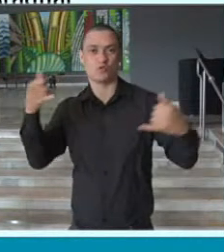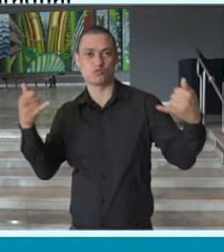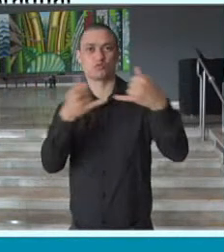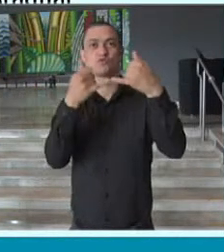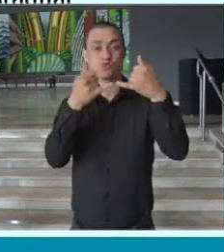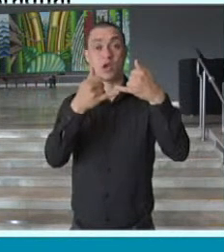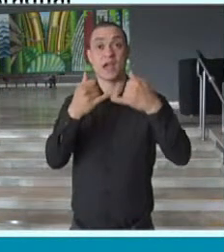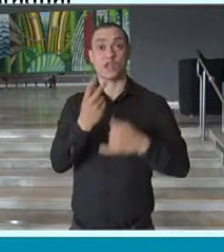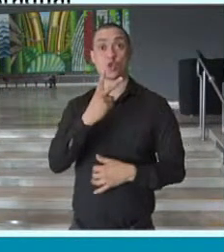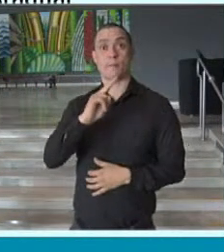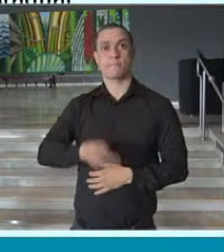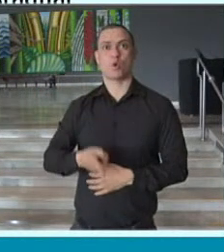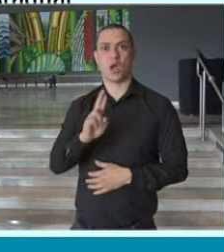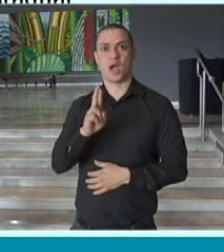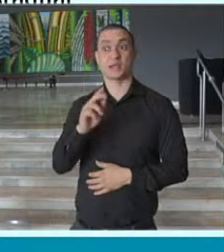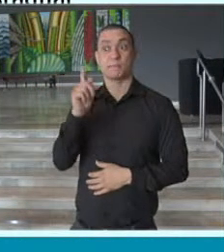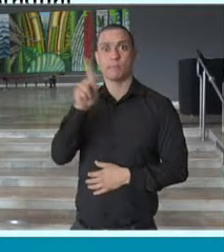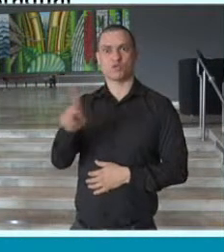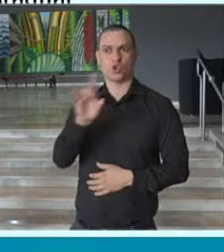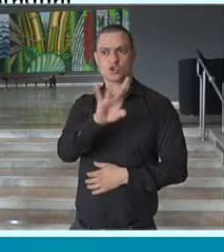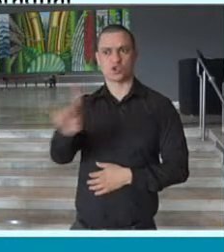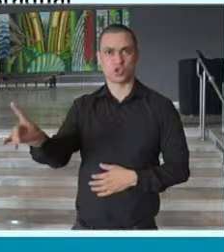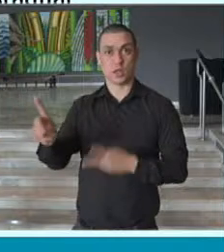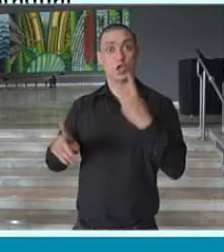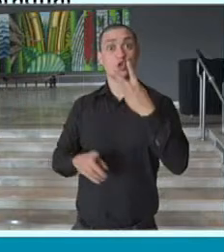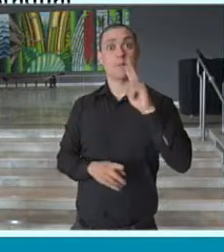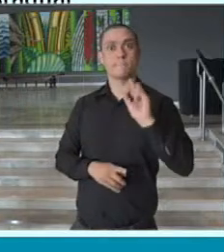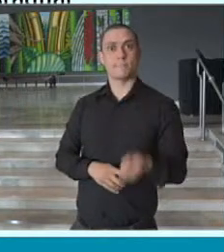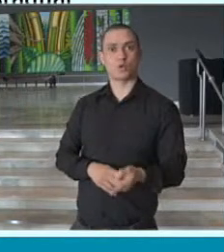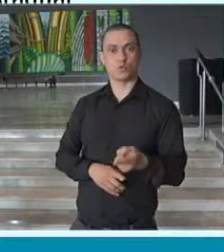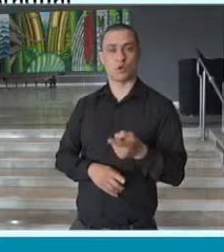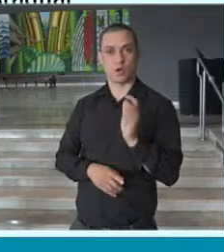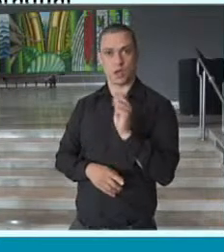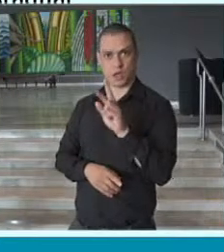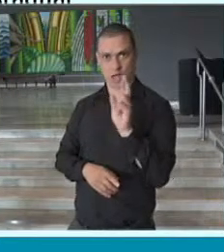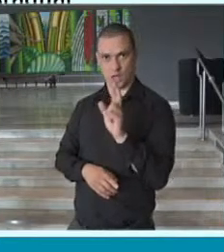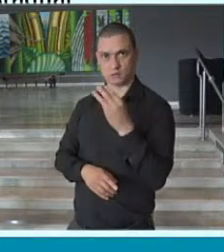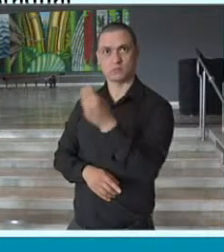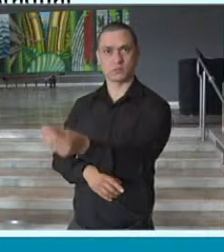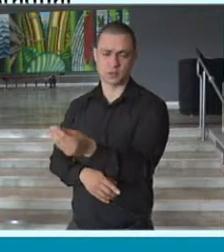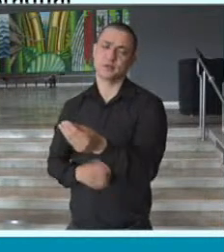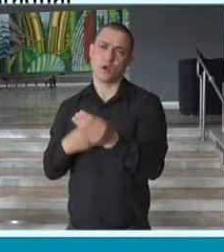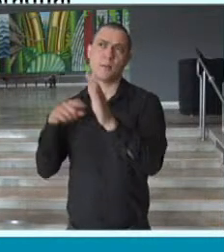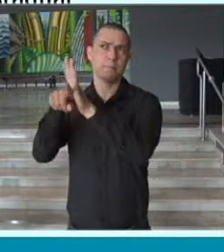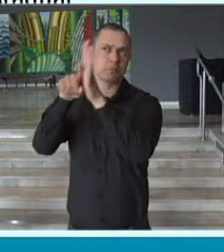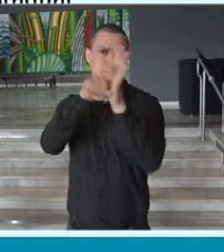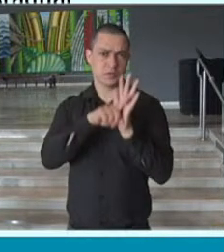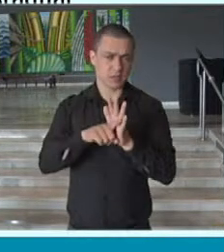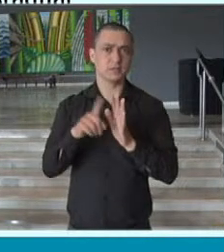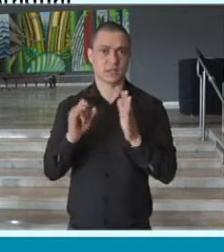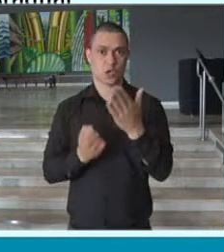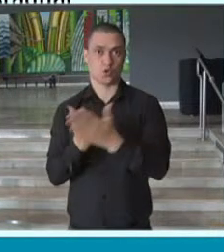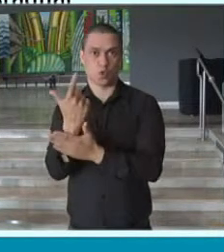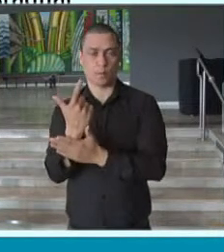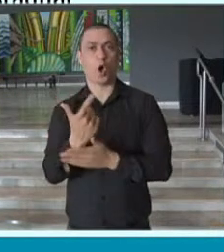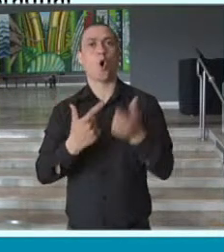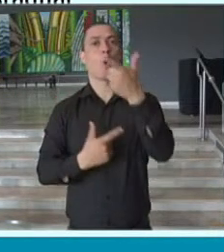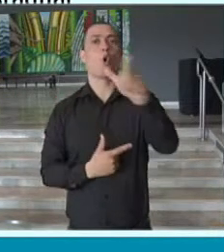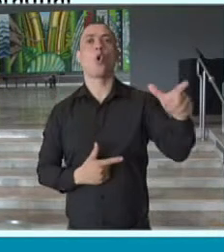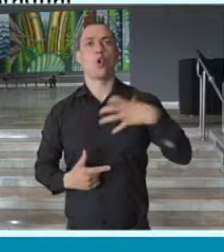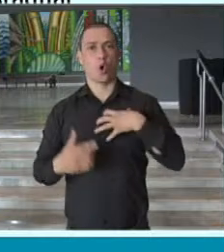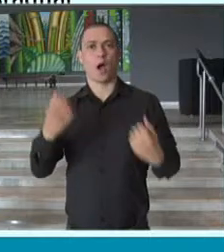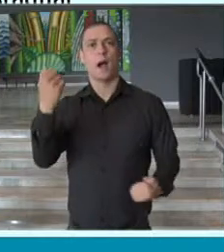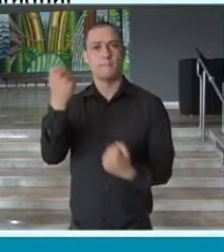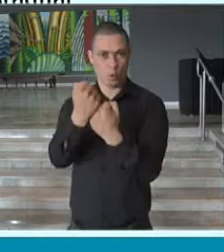nossos docentes na aquisição. Temos feito pesquisa de mercado, teremos, logicamente, outras formas de